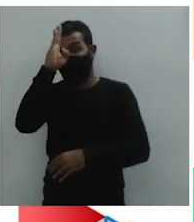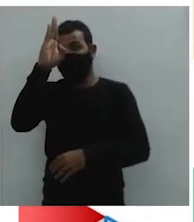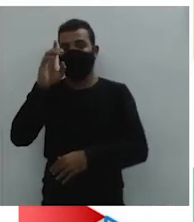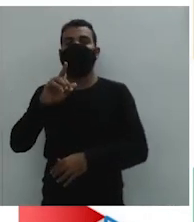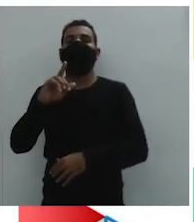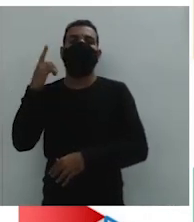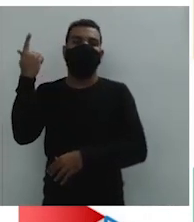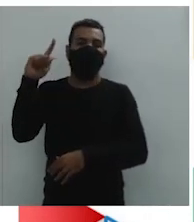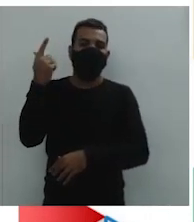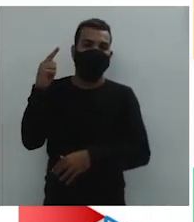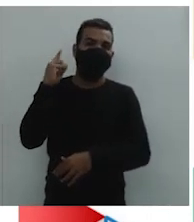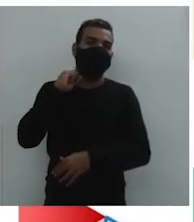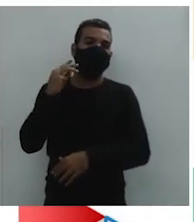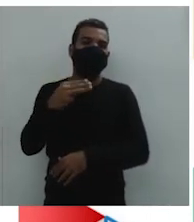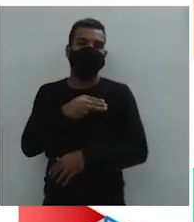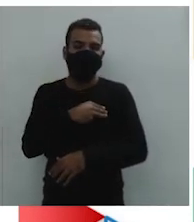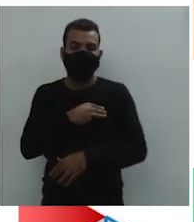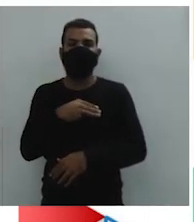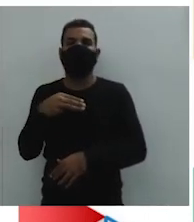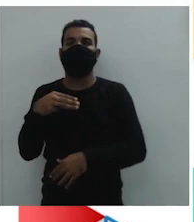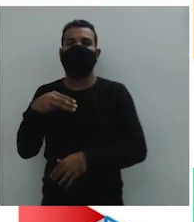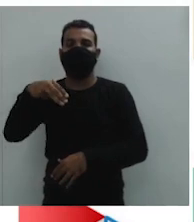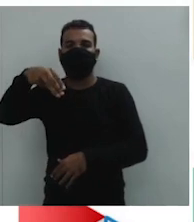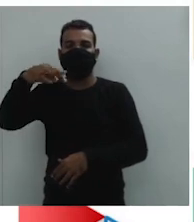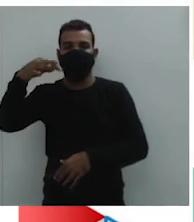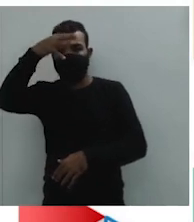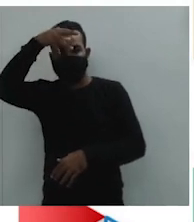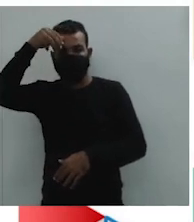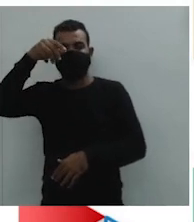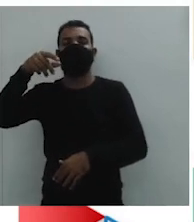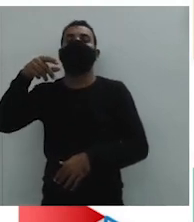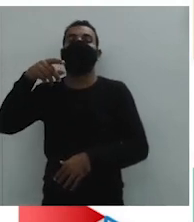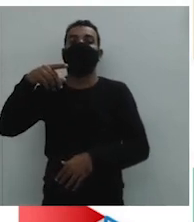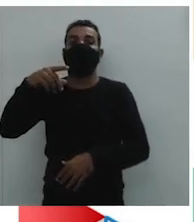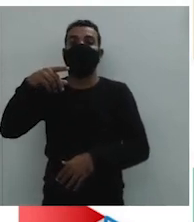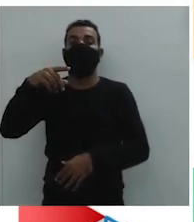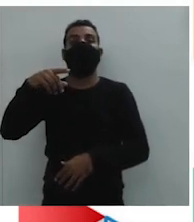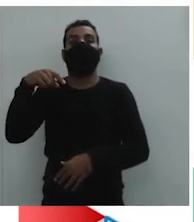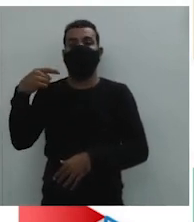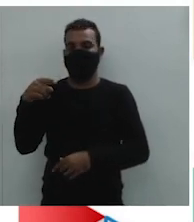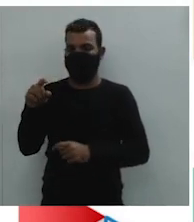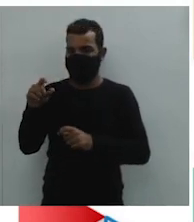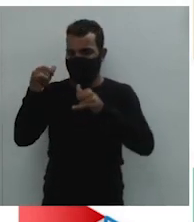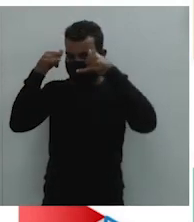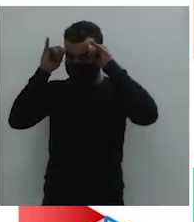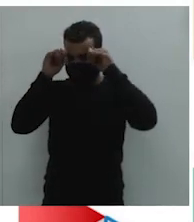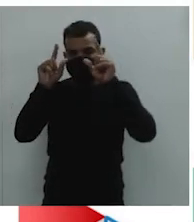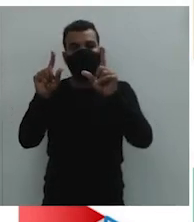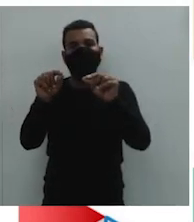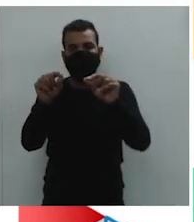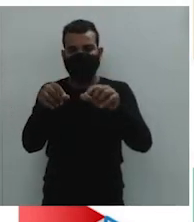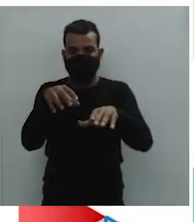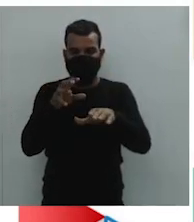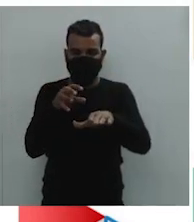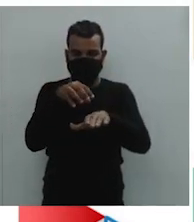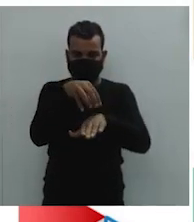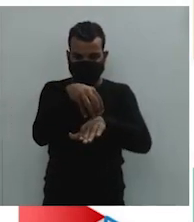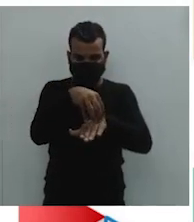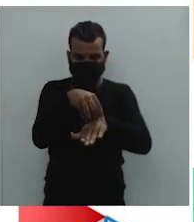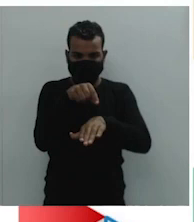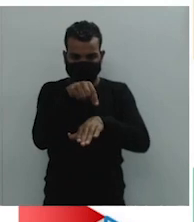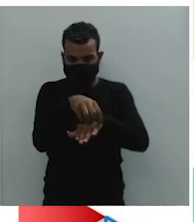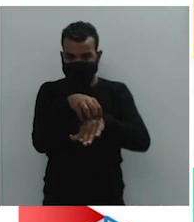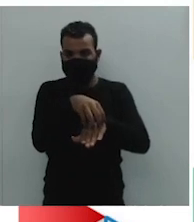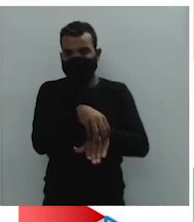Goiás e Minas Gerais, certo? Os gados, eles eram levados das regiões produtoras